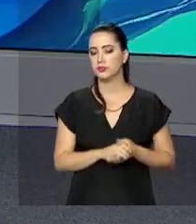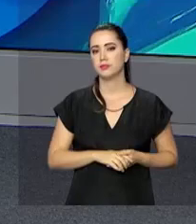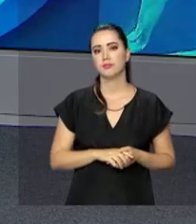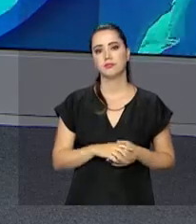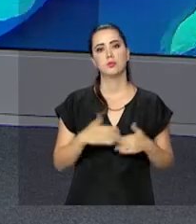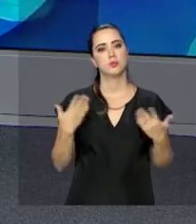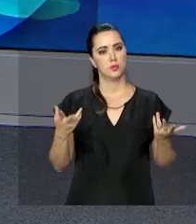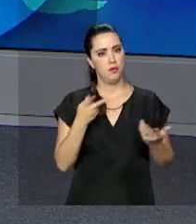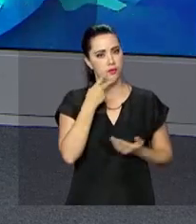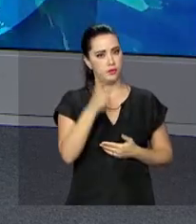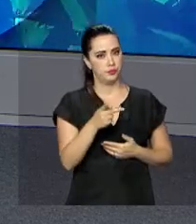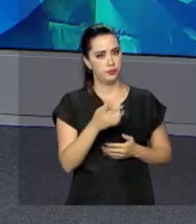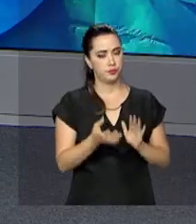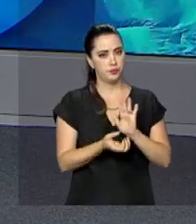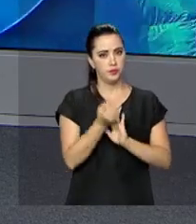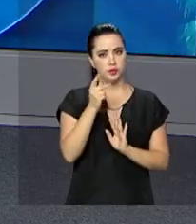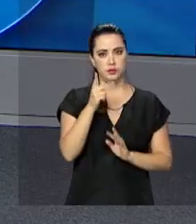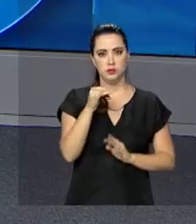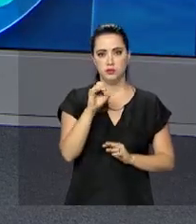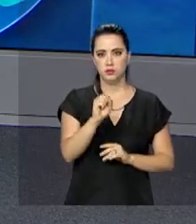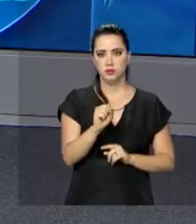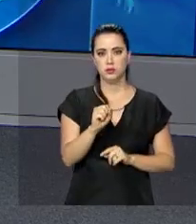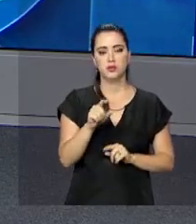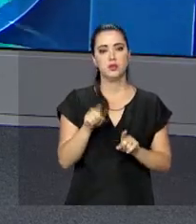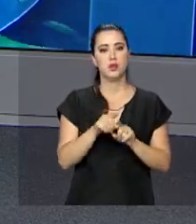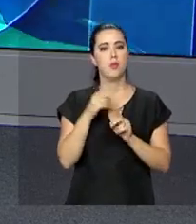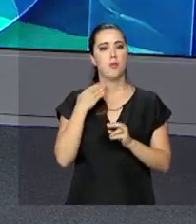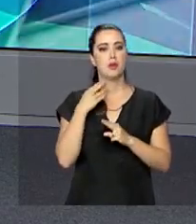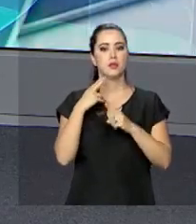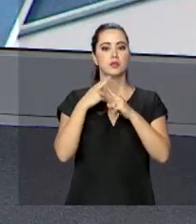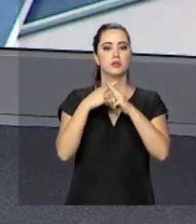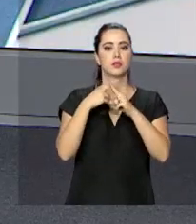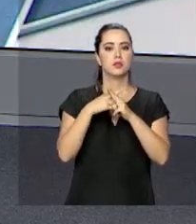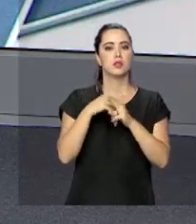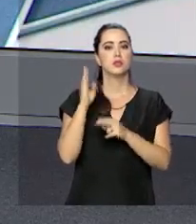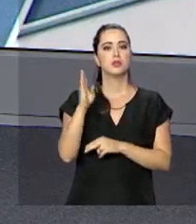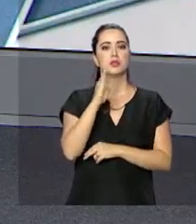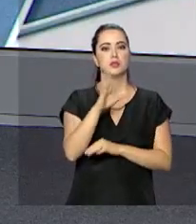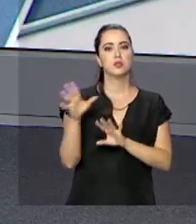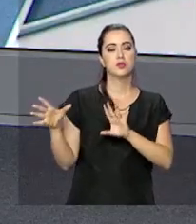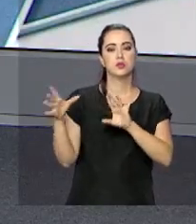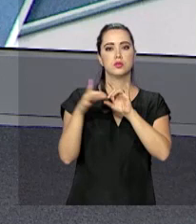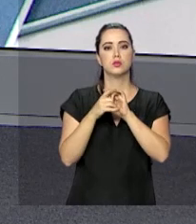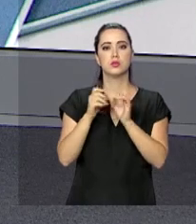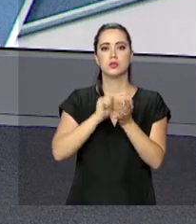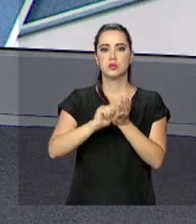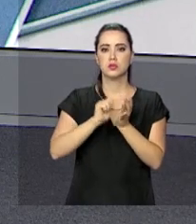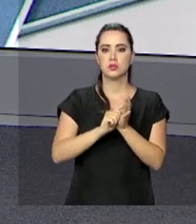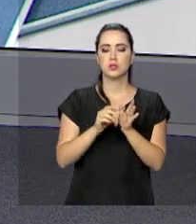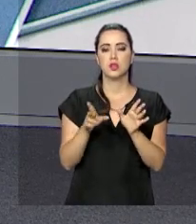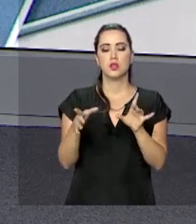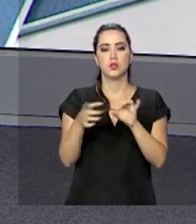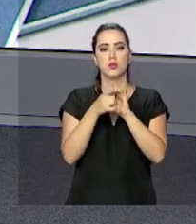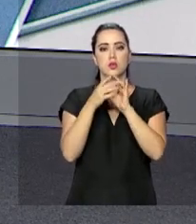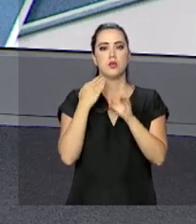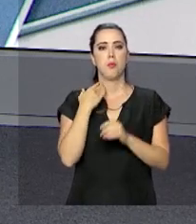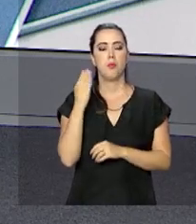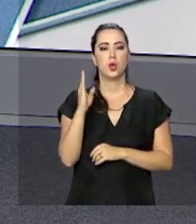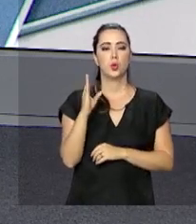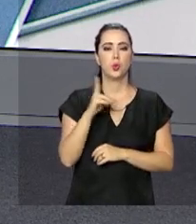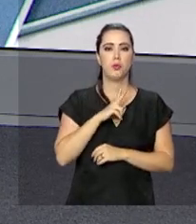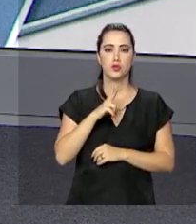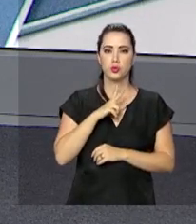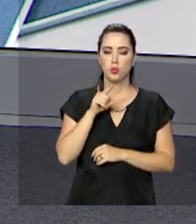Ainda sobre os saques do PIS-PASEP, a Caixa Econômica e o Banco do Brasil assinaram uma parceria com alguns bancos privados para que essas